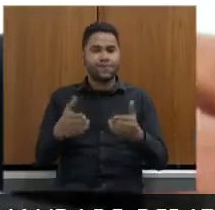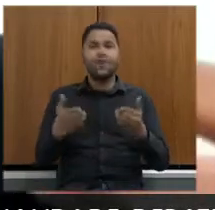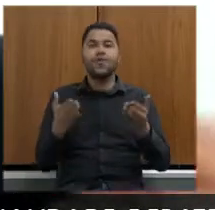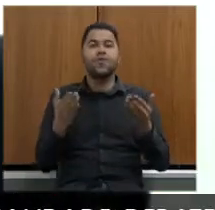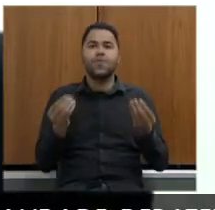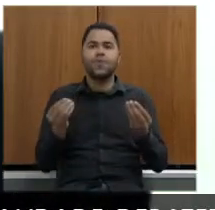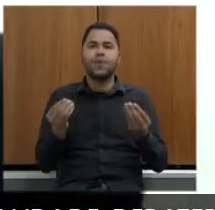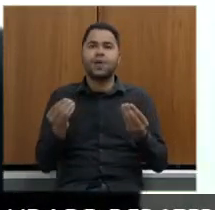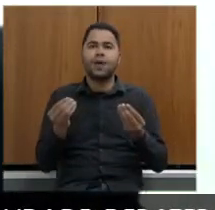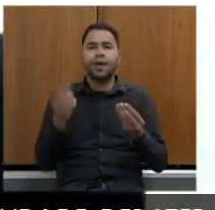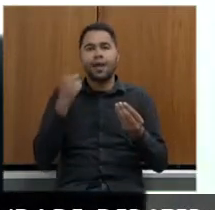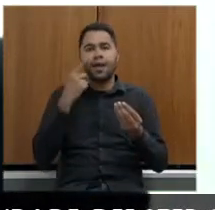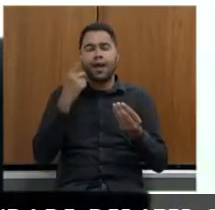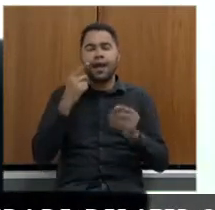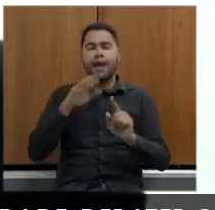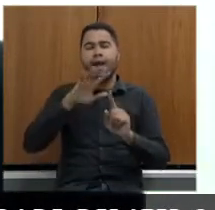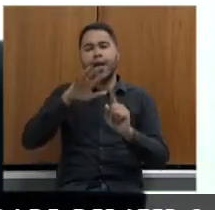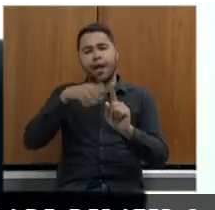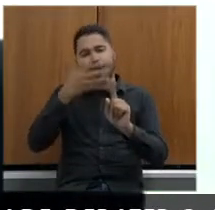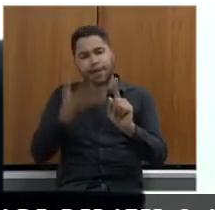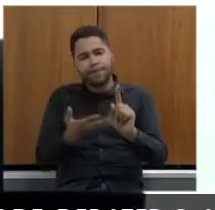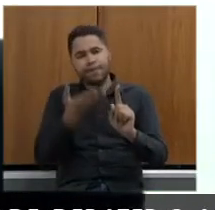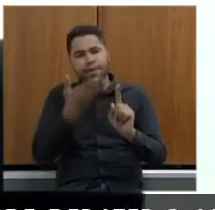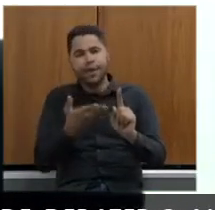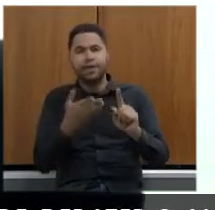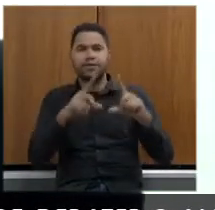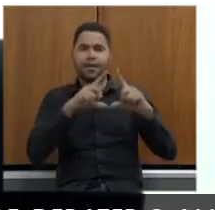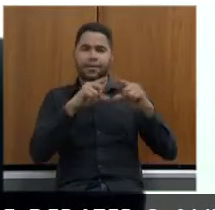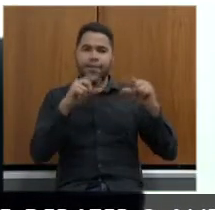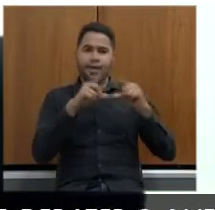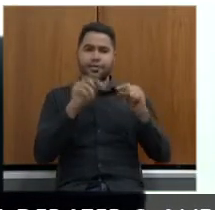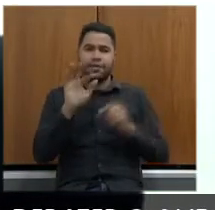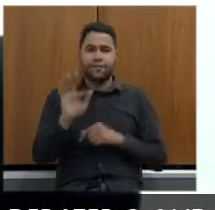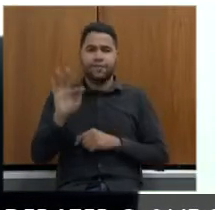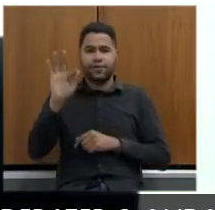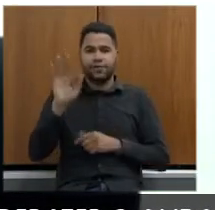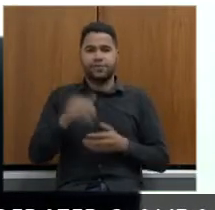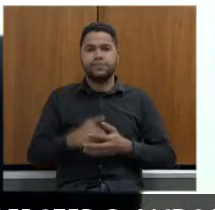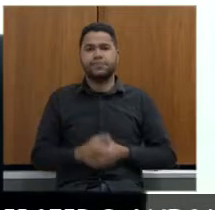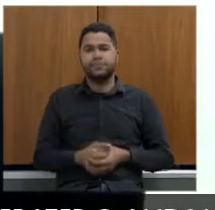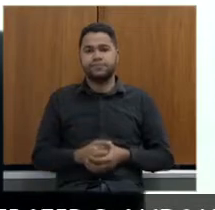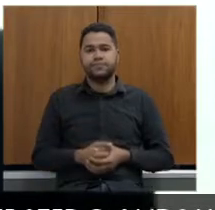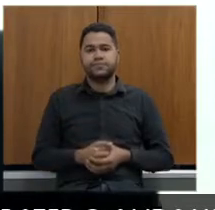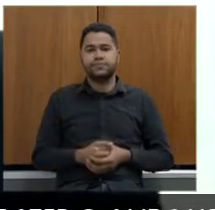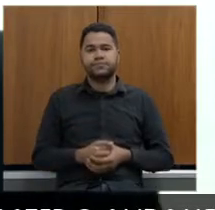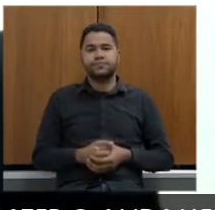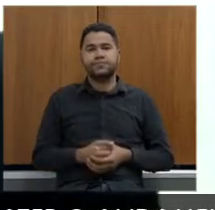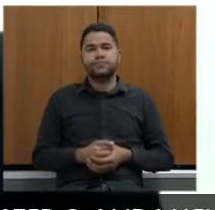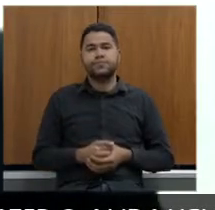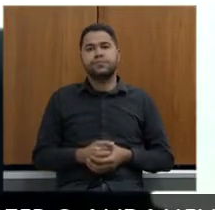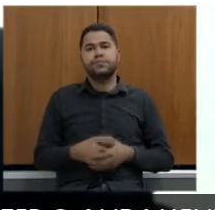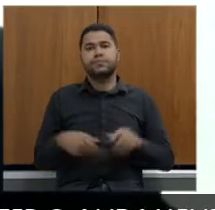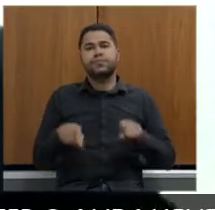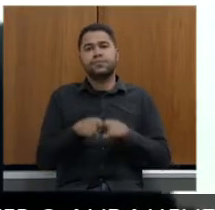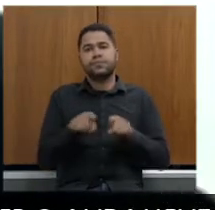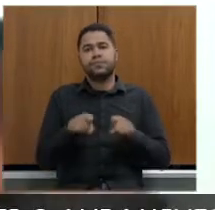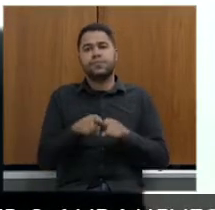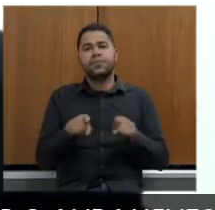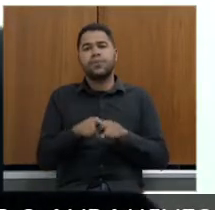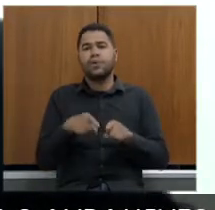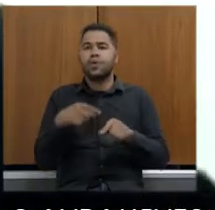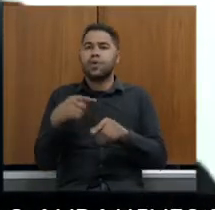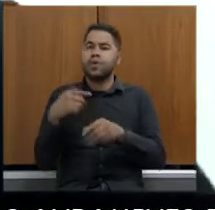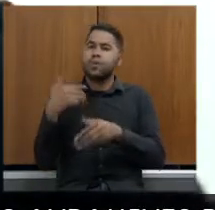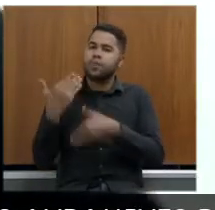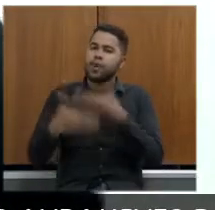a referência à Brasília federal aqui no sertão e o grande estadista daquela ocasião construiu a